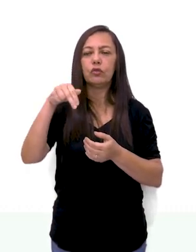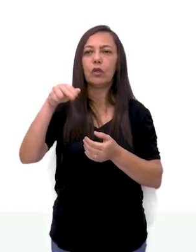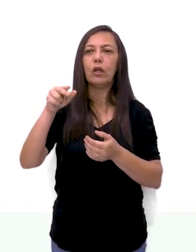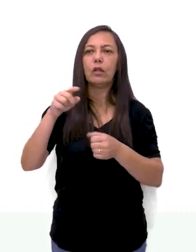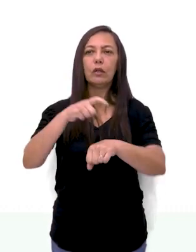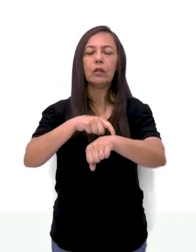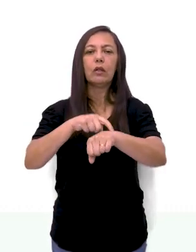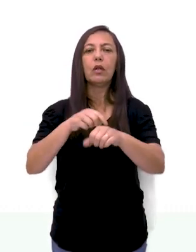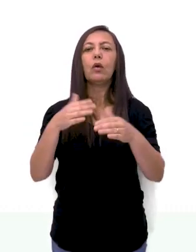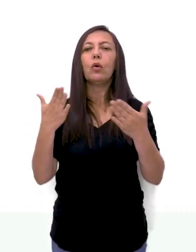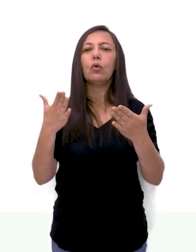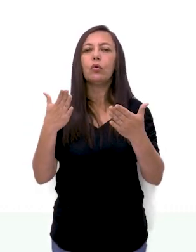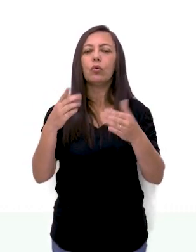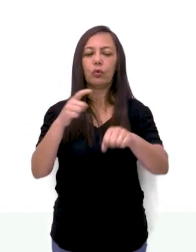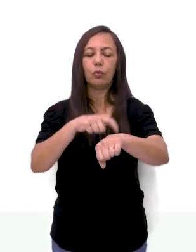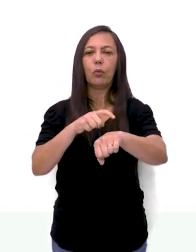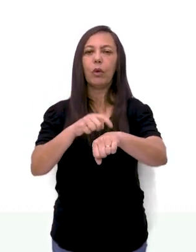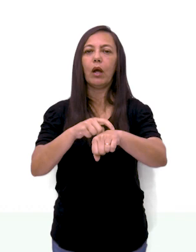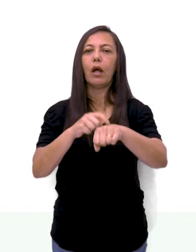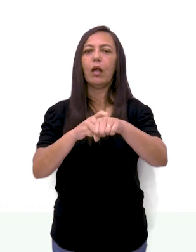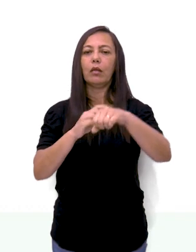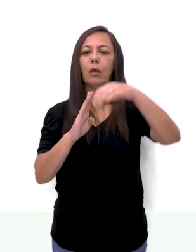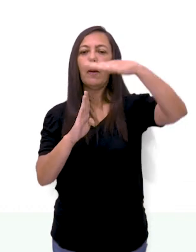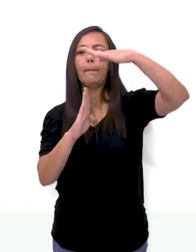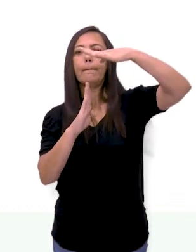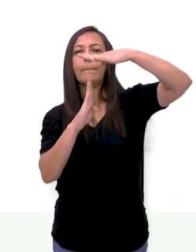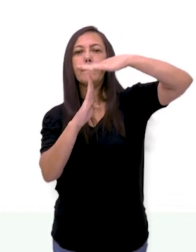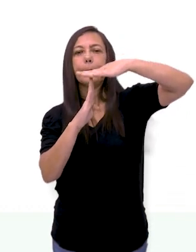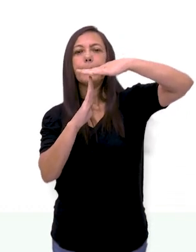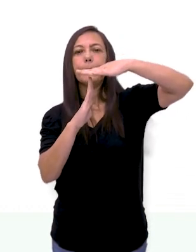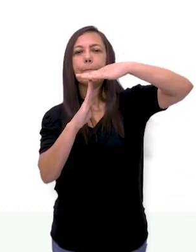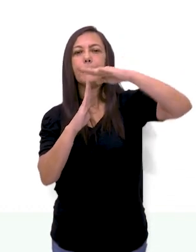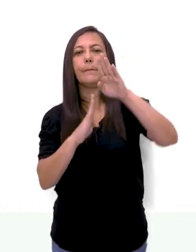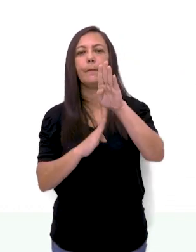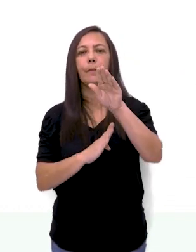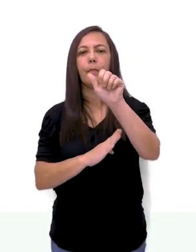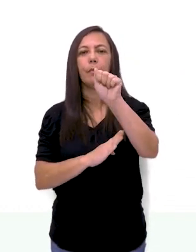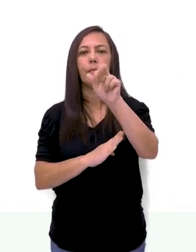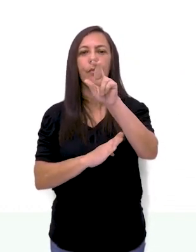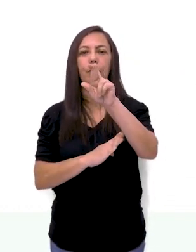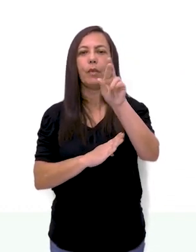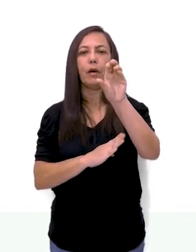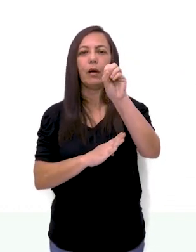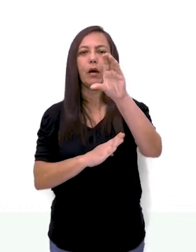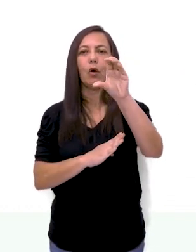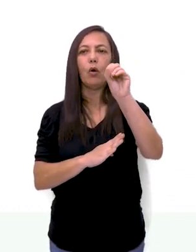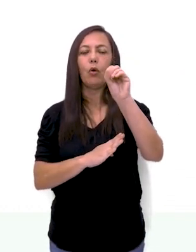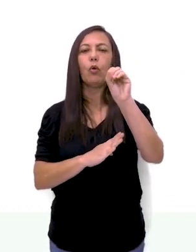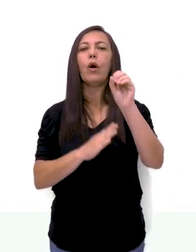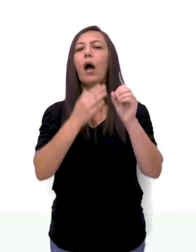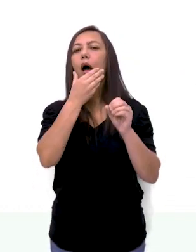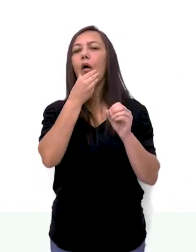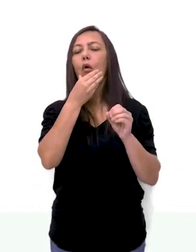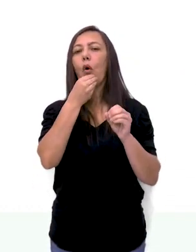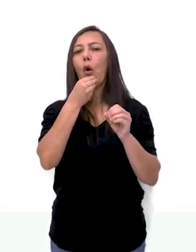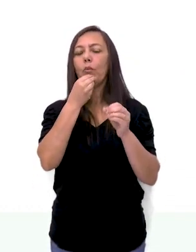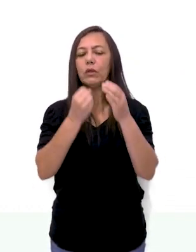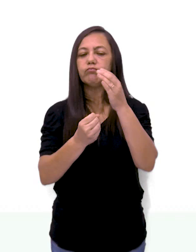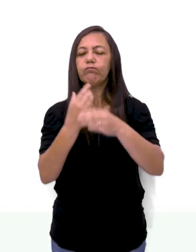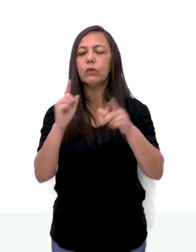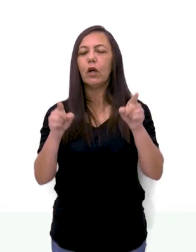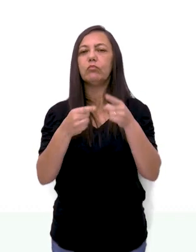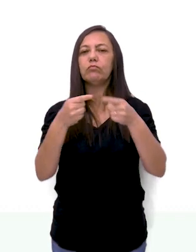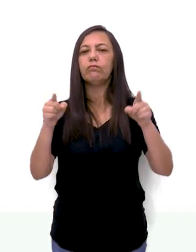período barroco, certo? Então, no período barroco acontece a morte desse grande compositor